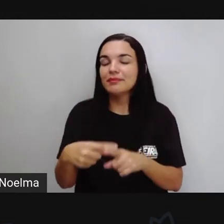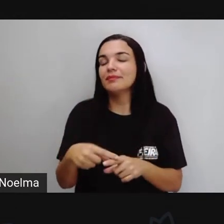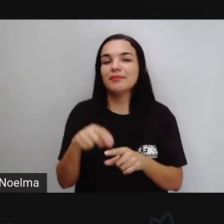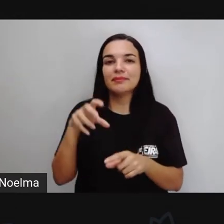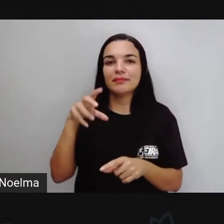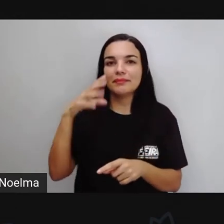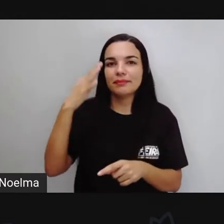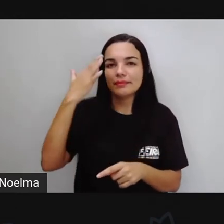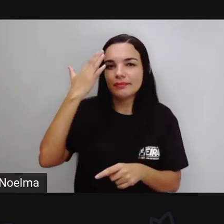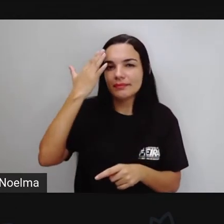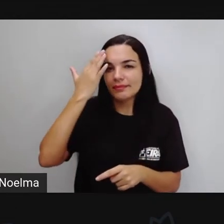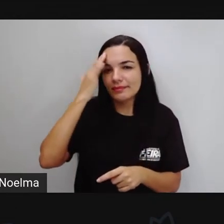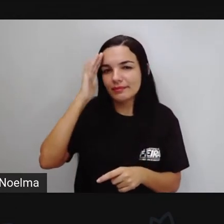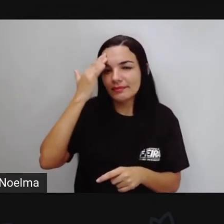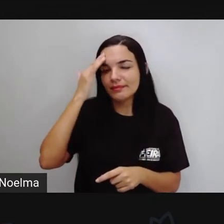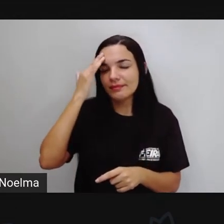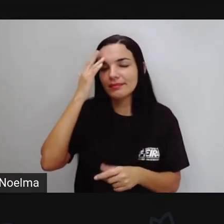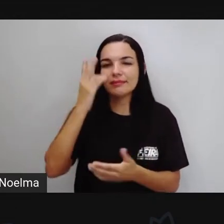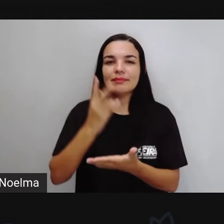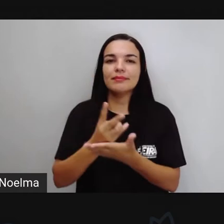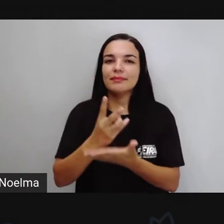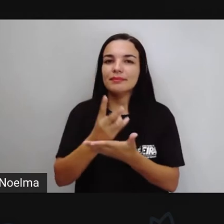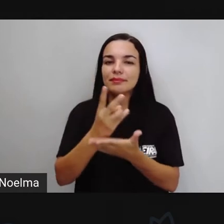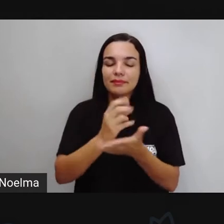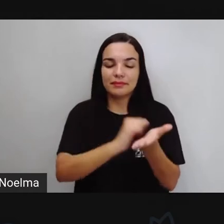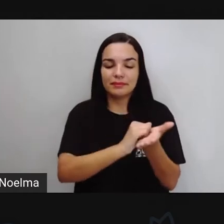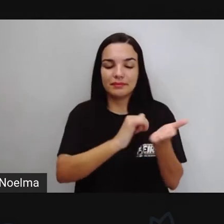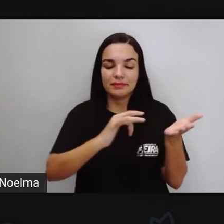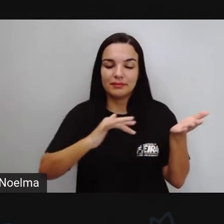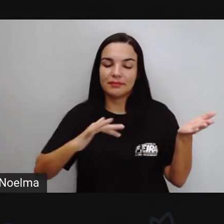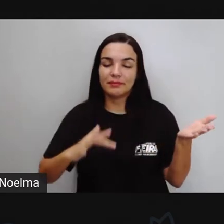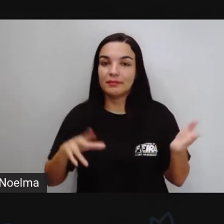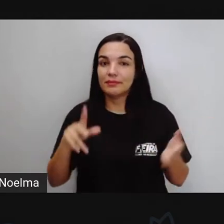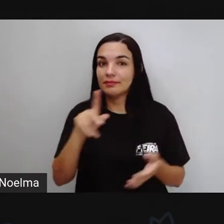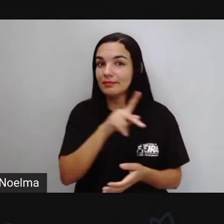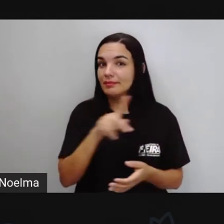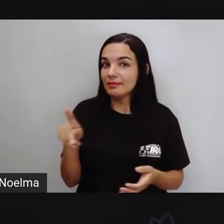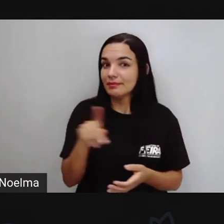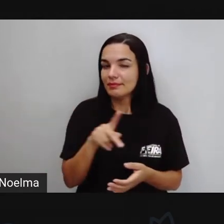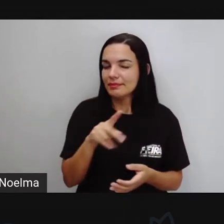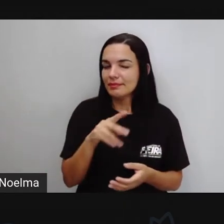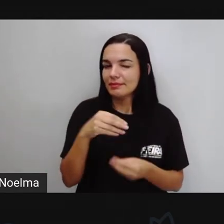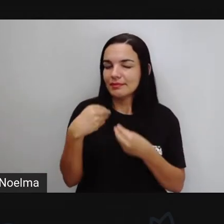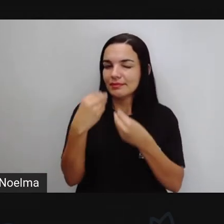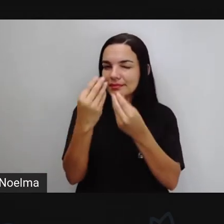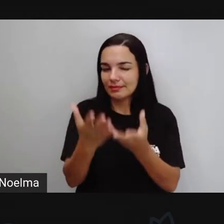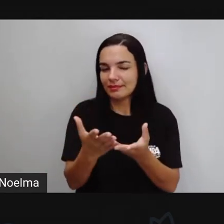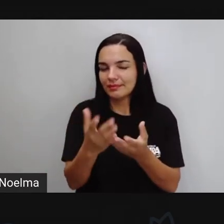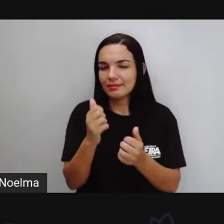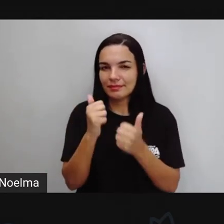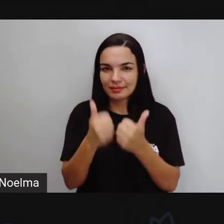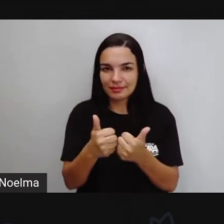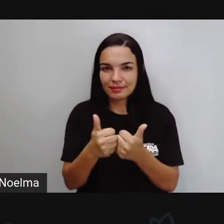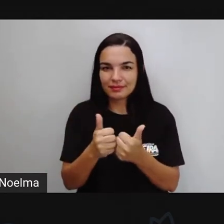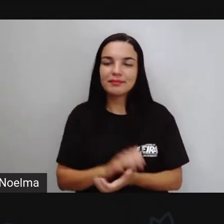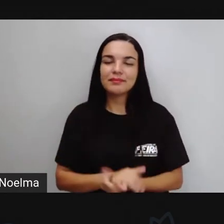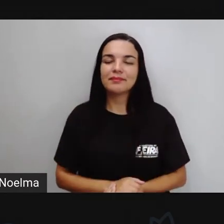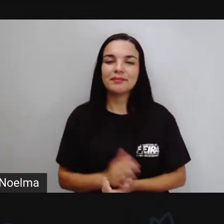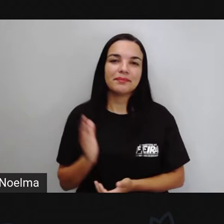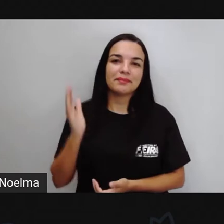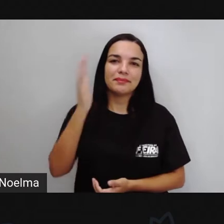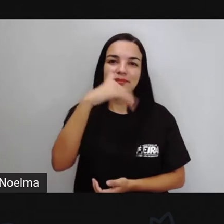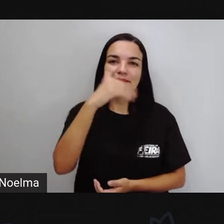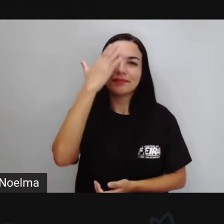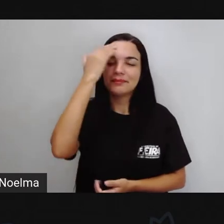distantes aí, conseguirem dar continuidade com as atividades que a sua própria professor prepara, tá certo? Então, vamos lá